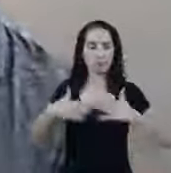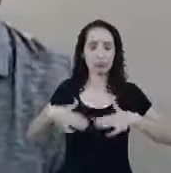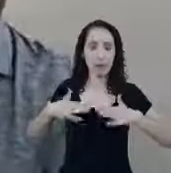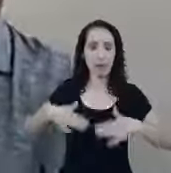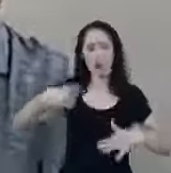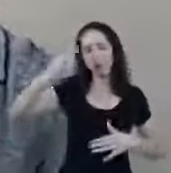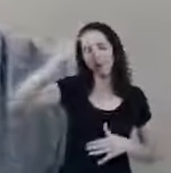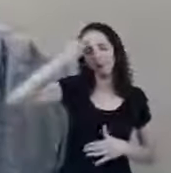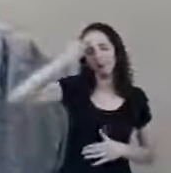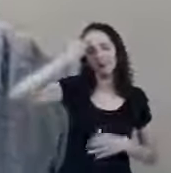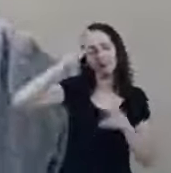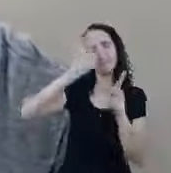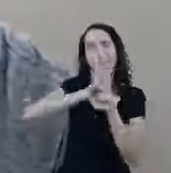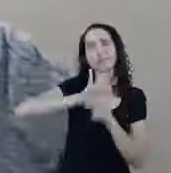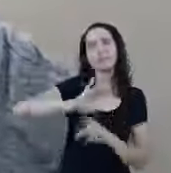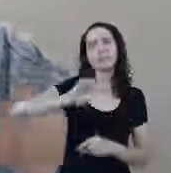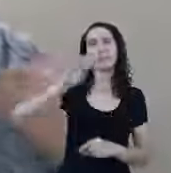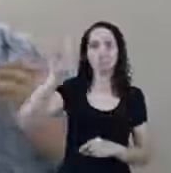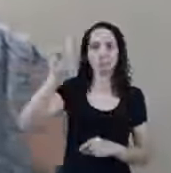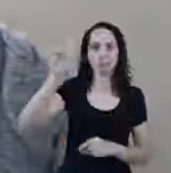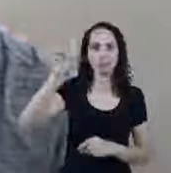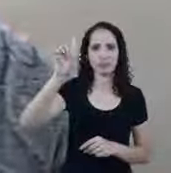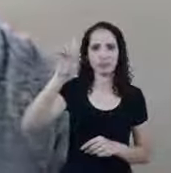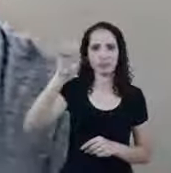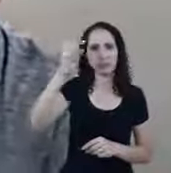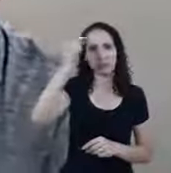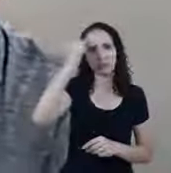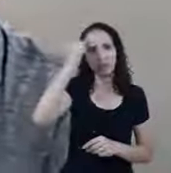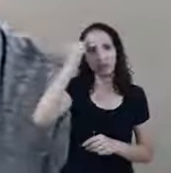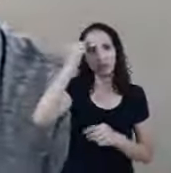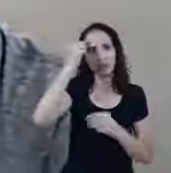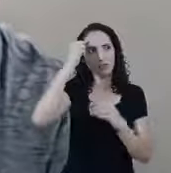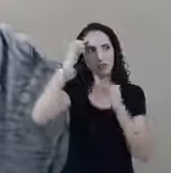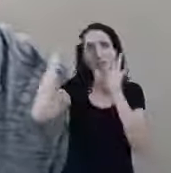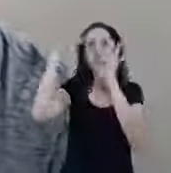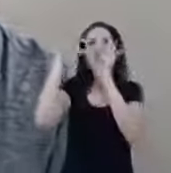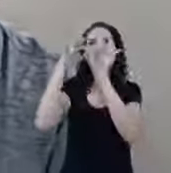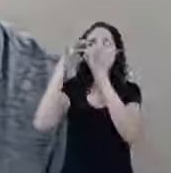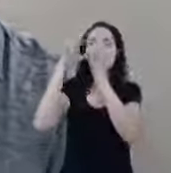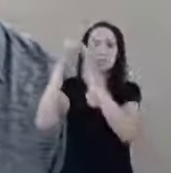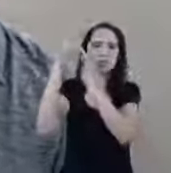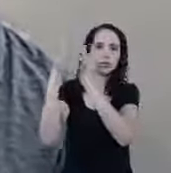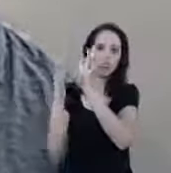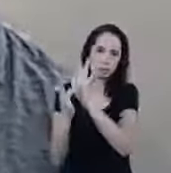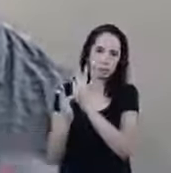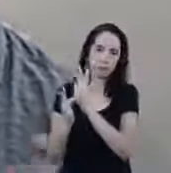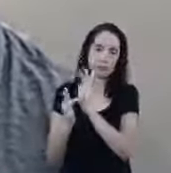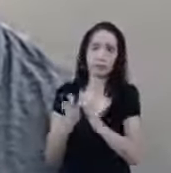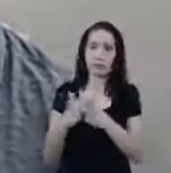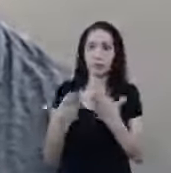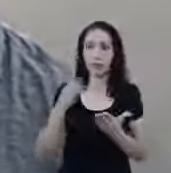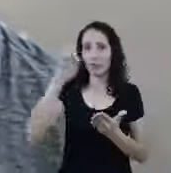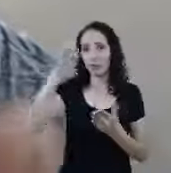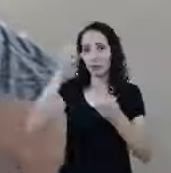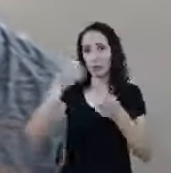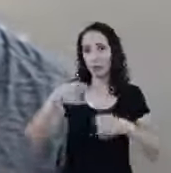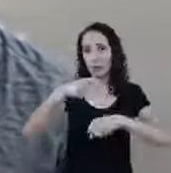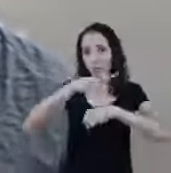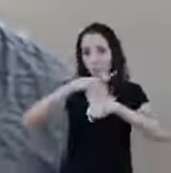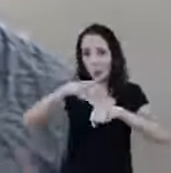pensamentos Lá do alto Você manter a tua mente Cativa A obediência a Jesus A Bíblia diz que tudo que é puro